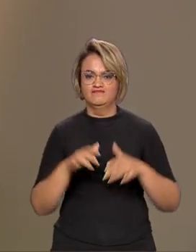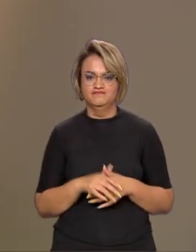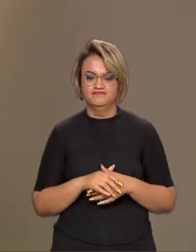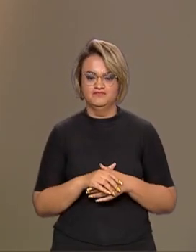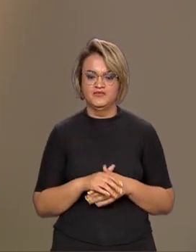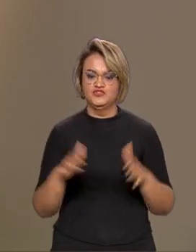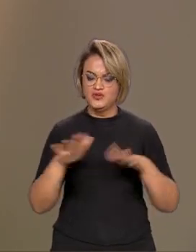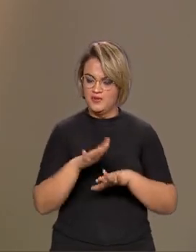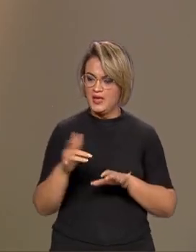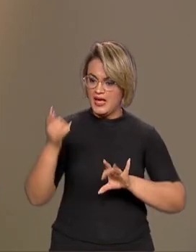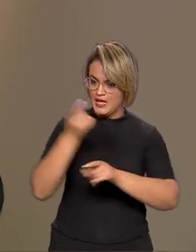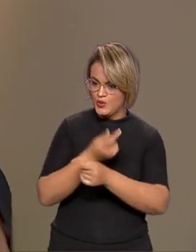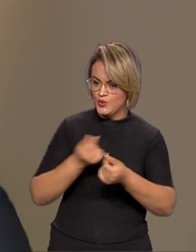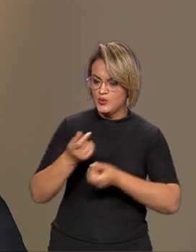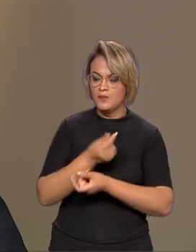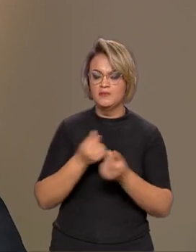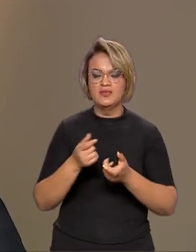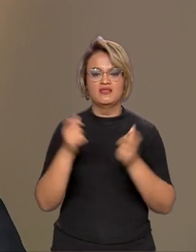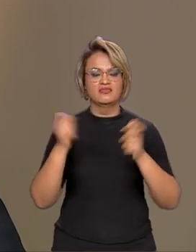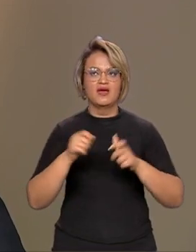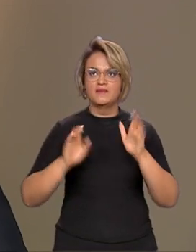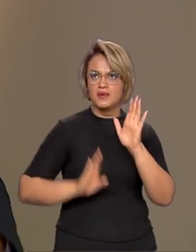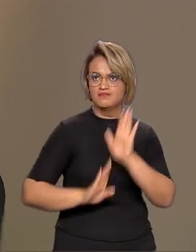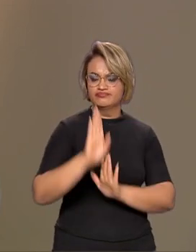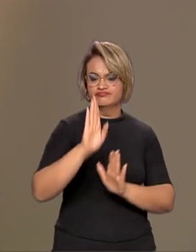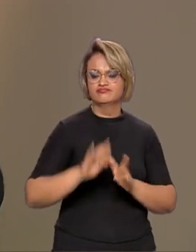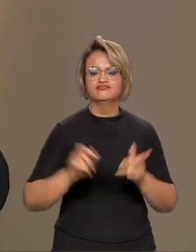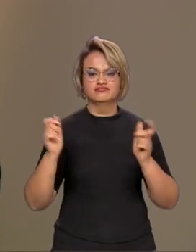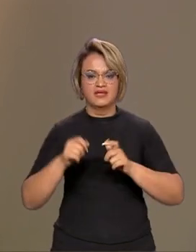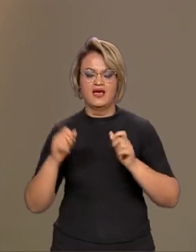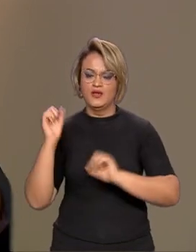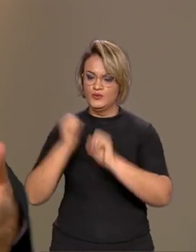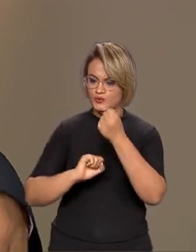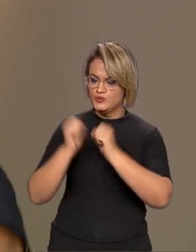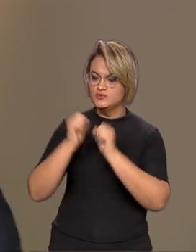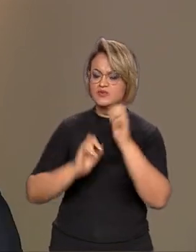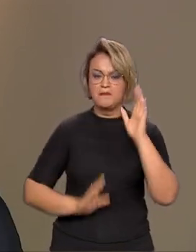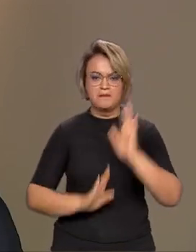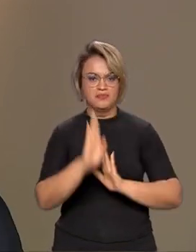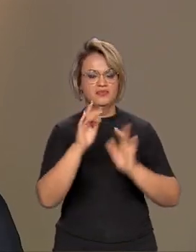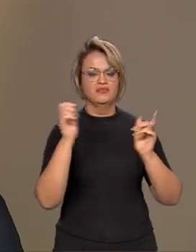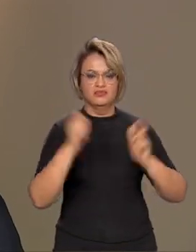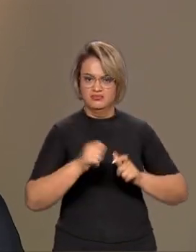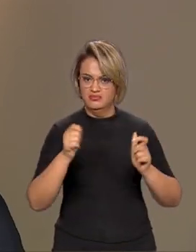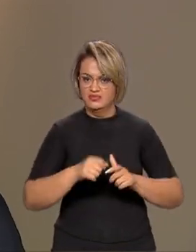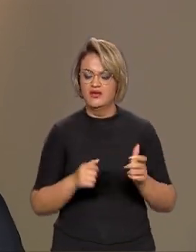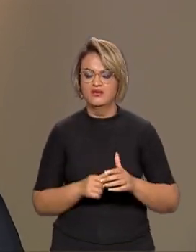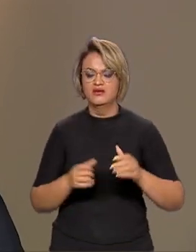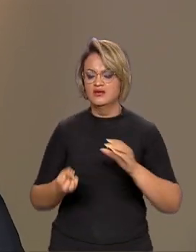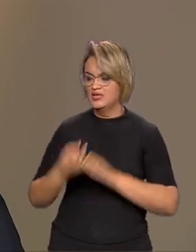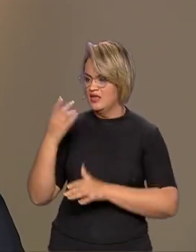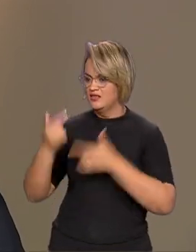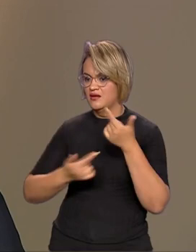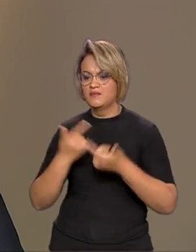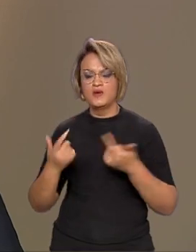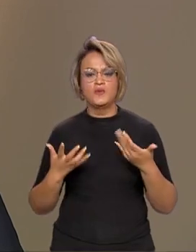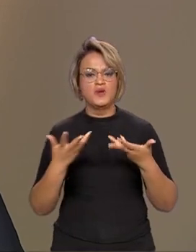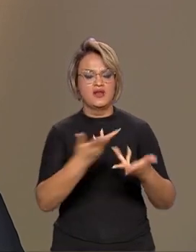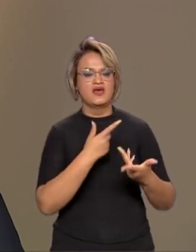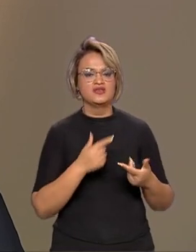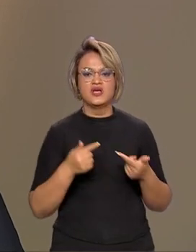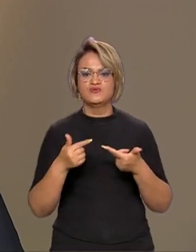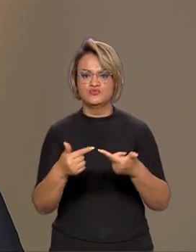A economia está pronta para voar, a indústria está pronta para crescer, para gerar emprego de qualidade. As